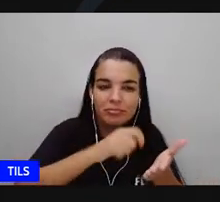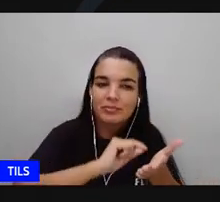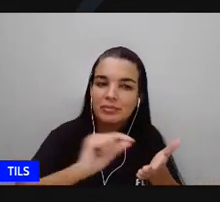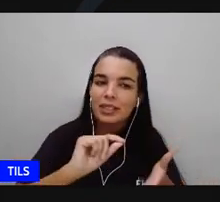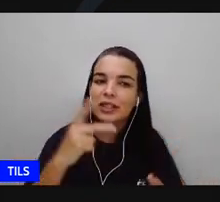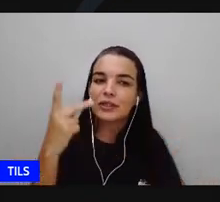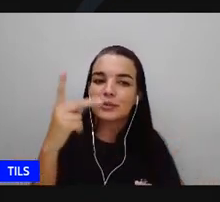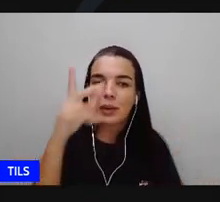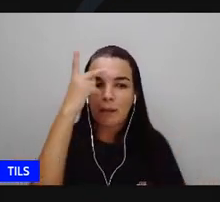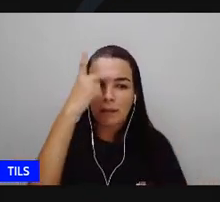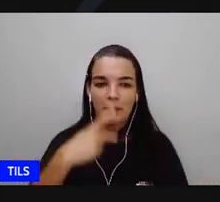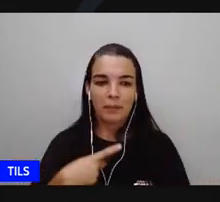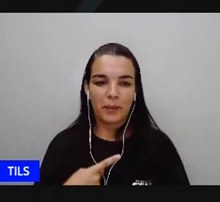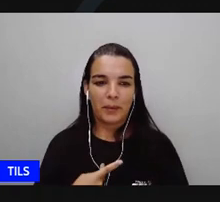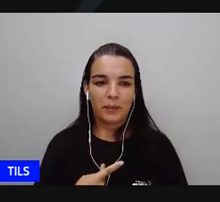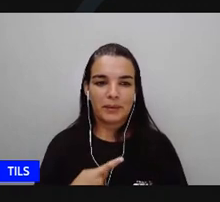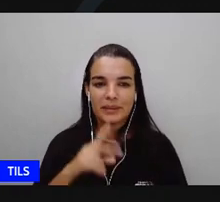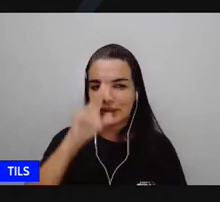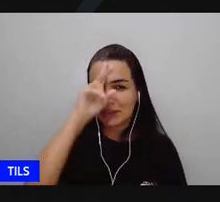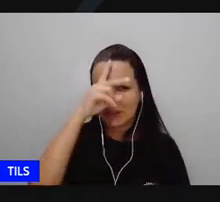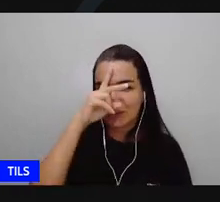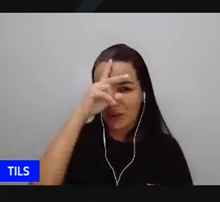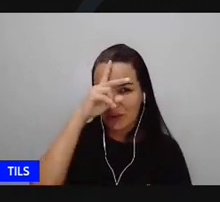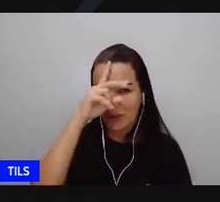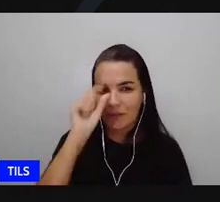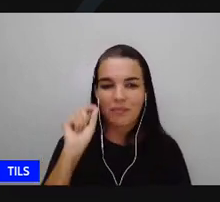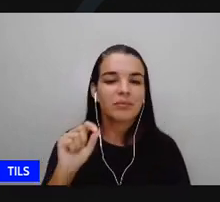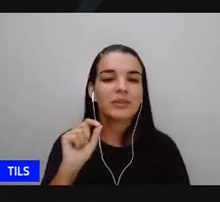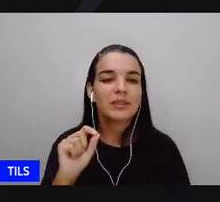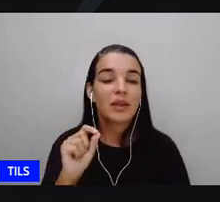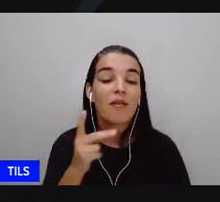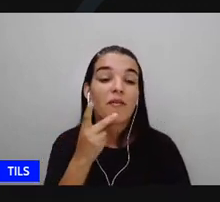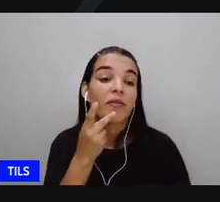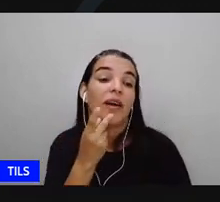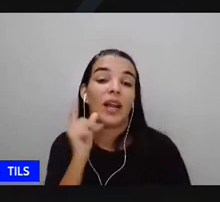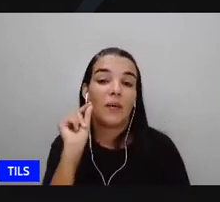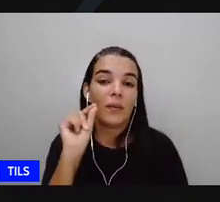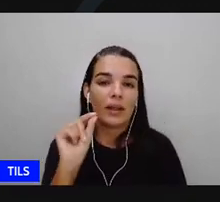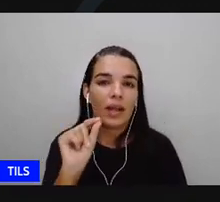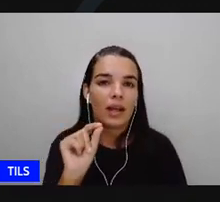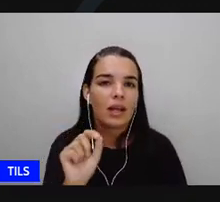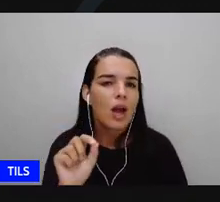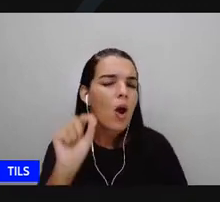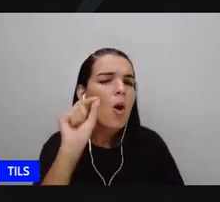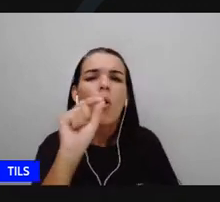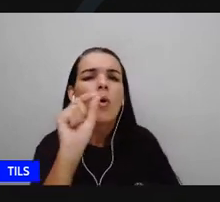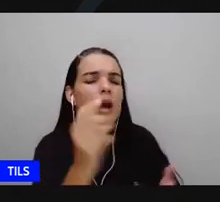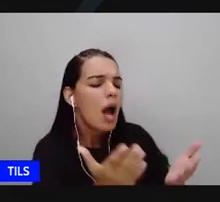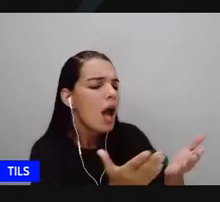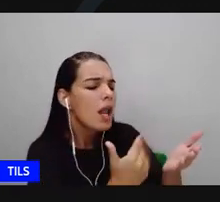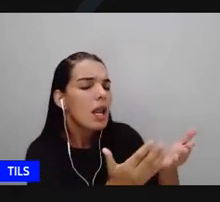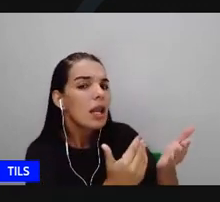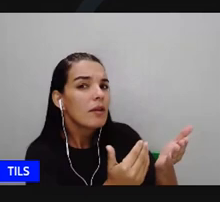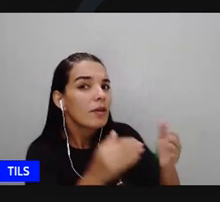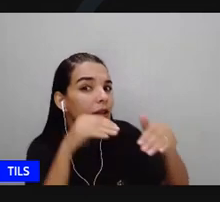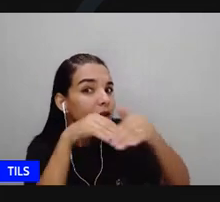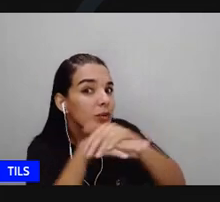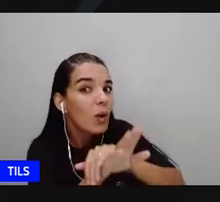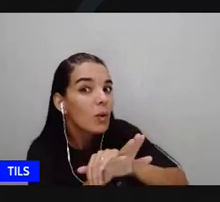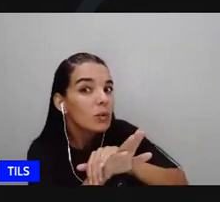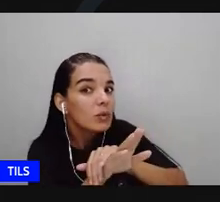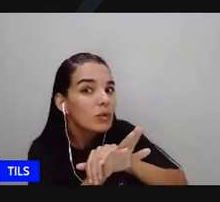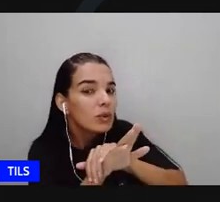né? e aí diz Conceição Evaristo o que os livros escondem